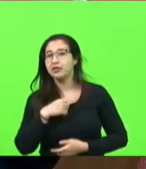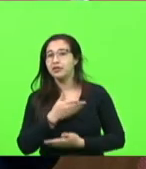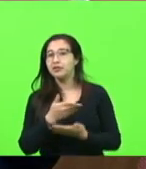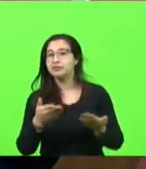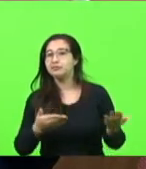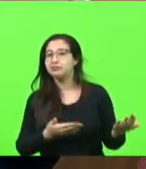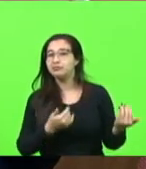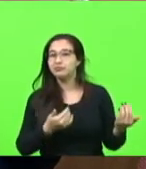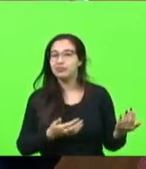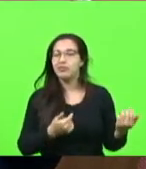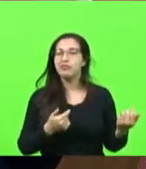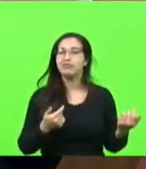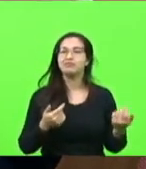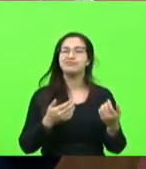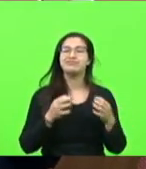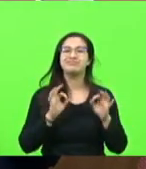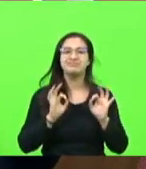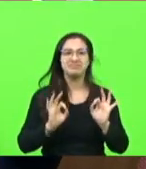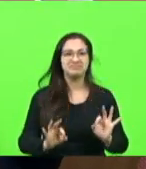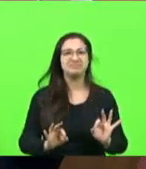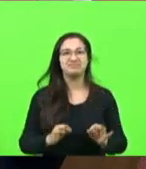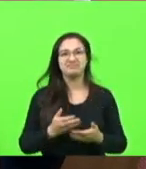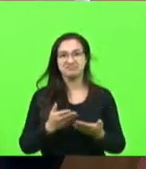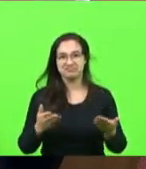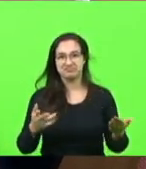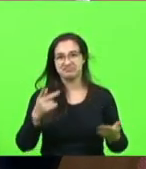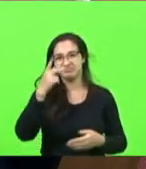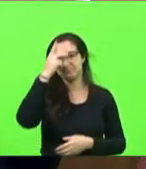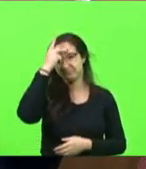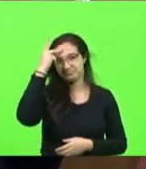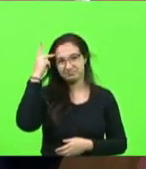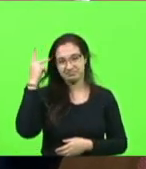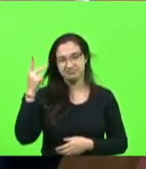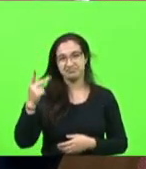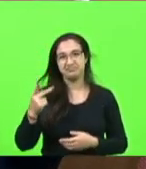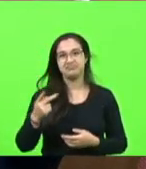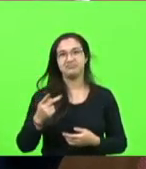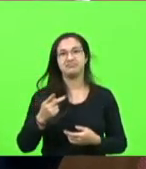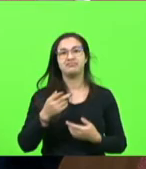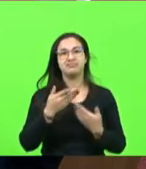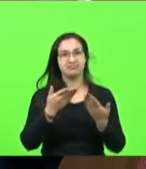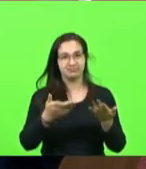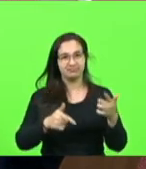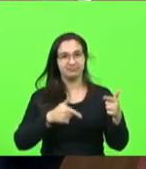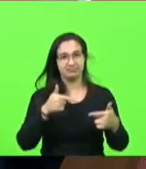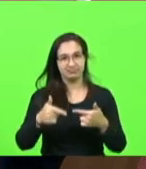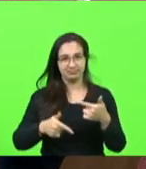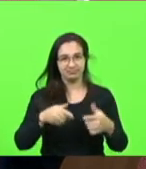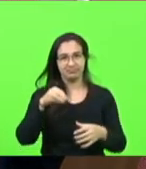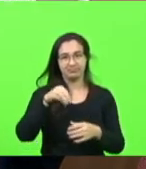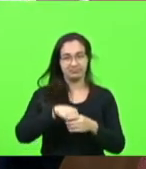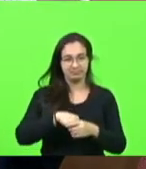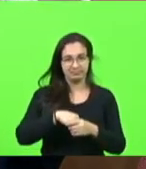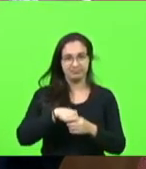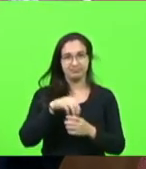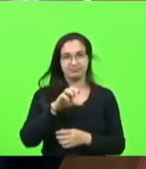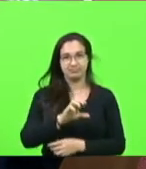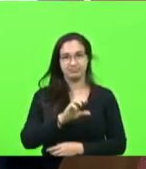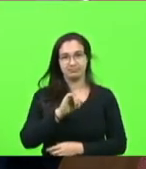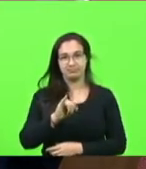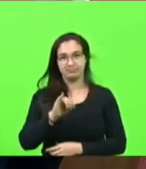com certeza são as pessoas que recebem o benefício também dessa integração do CIE.